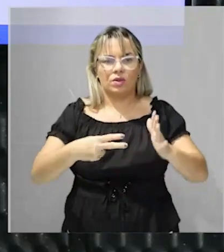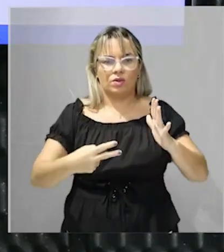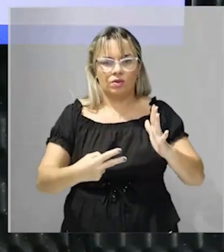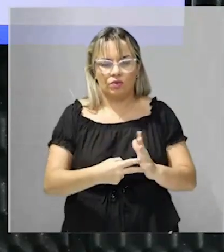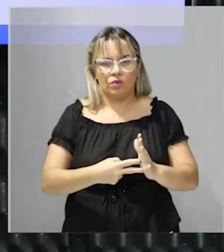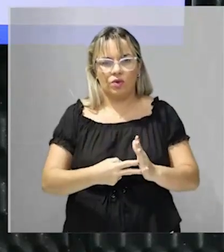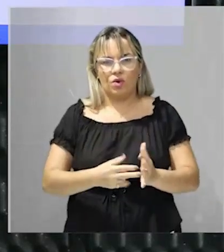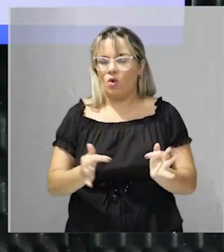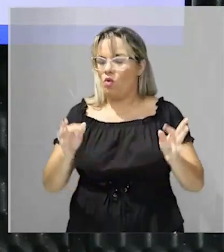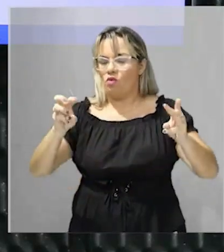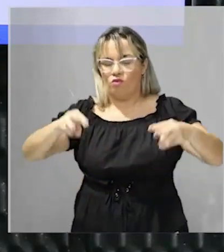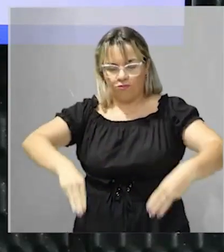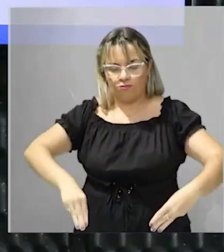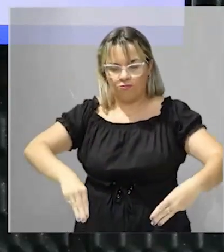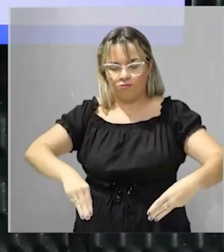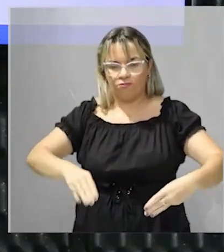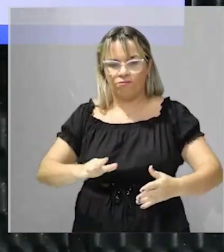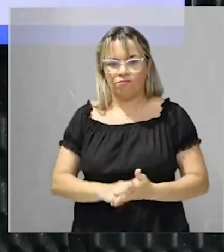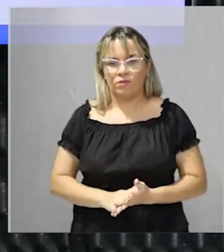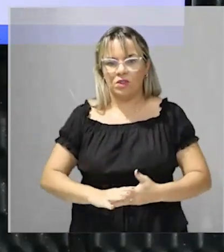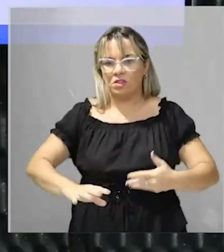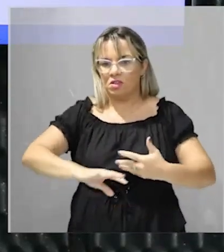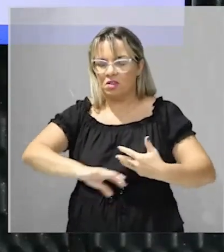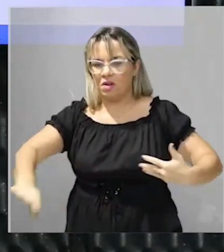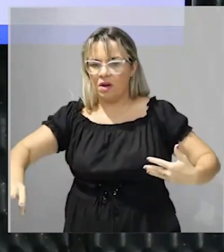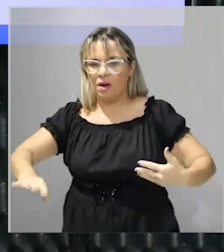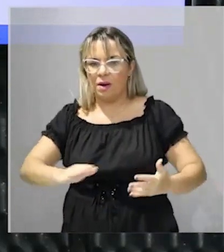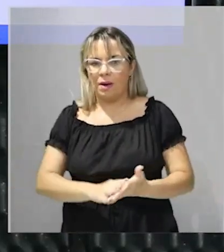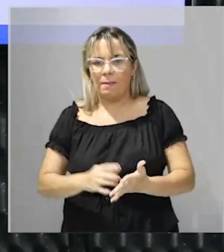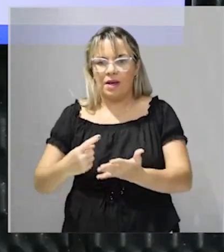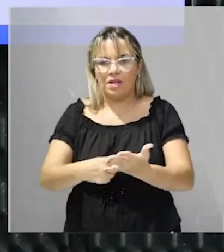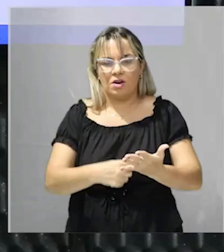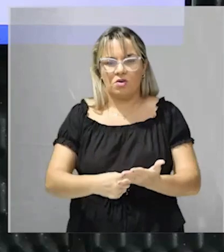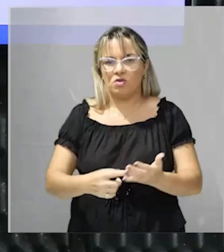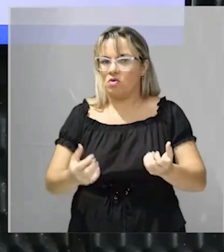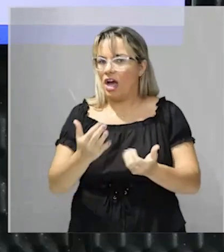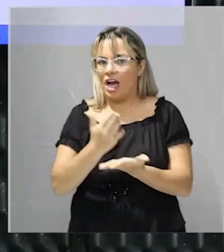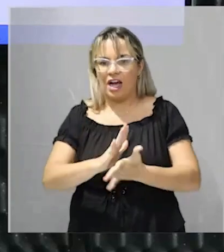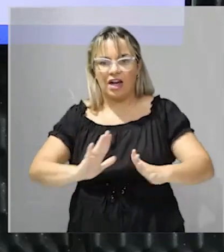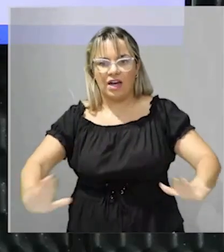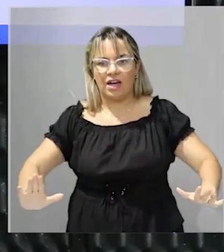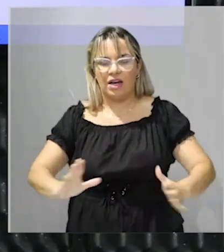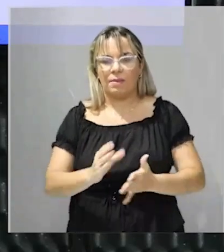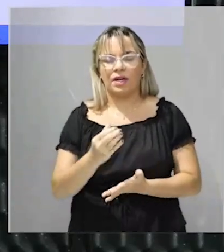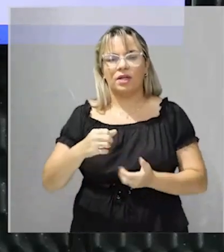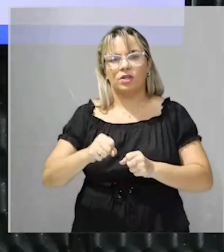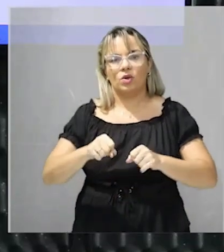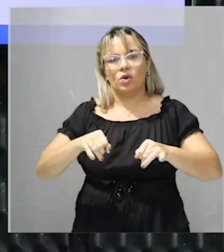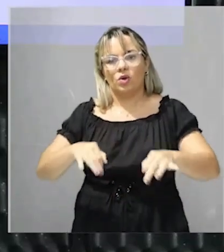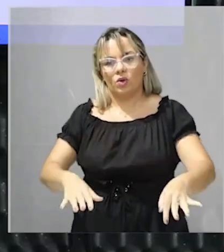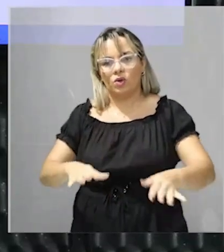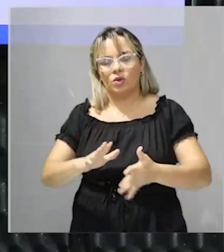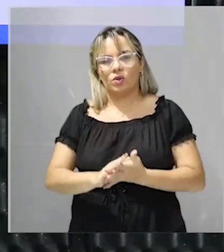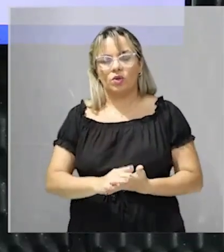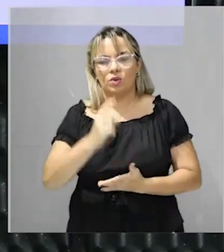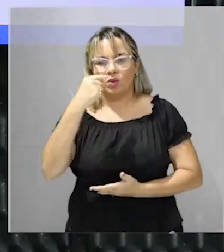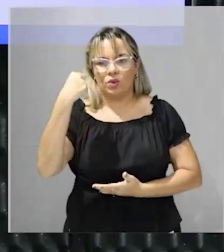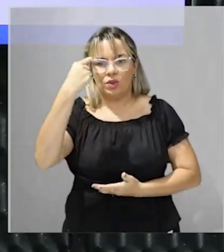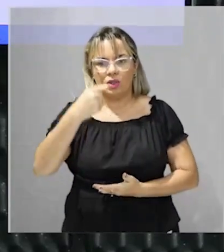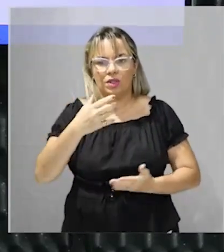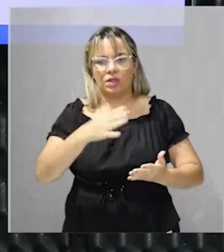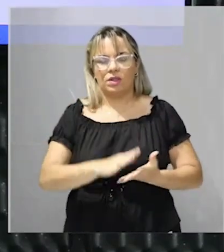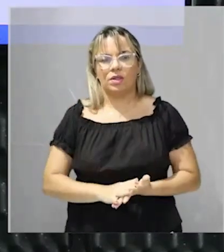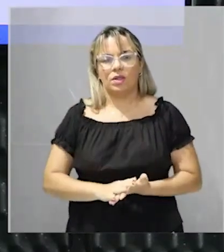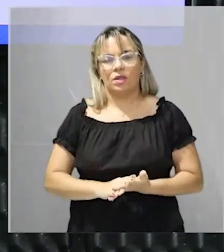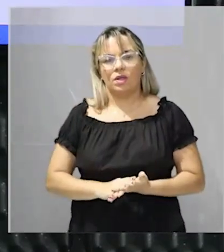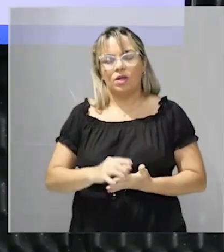colônias certo e com isso o processo de independência dos Estados Unidos em palavras profundamente subversivas